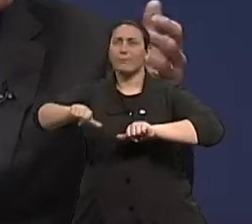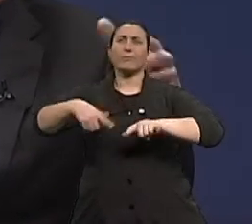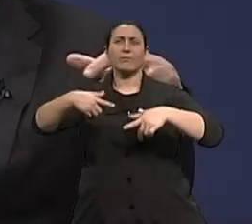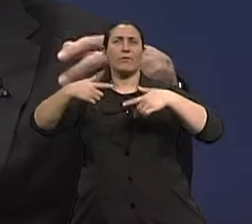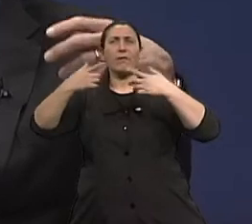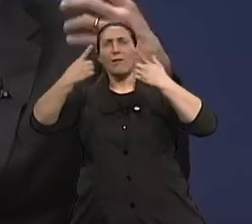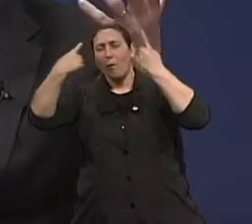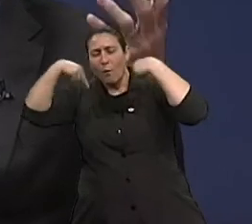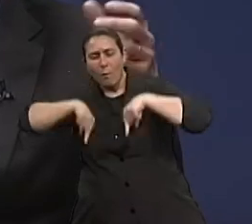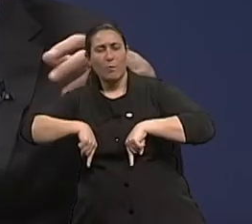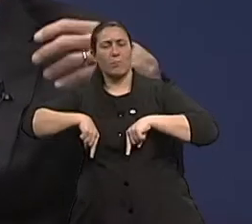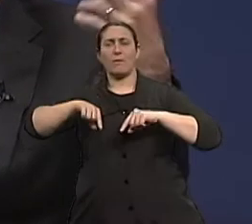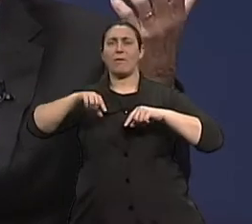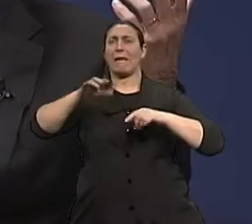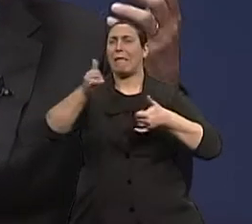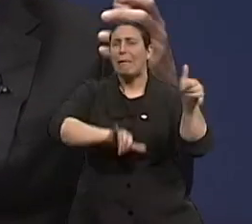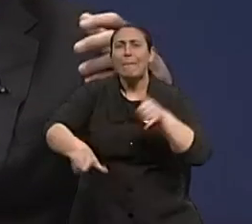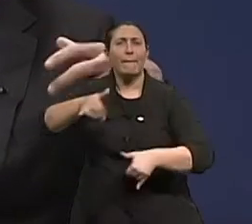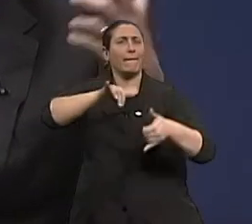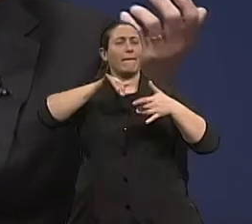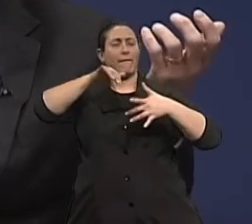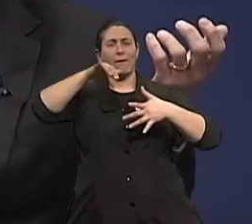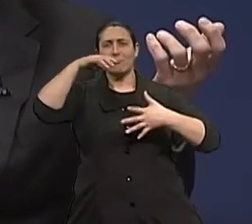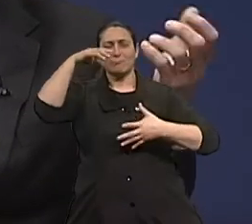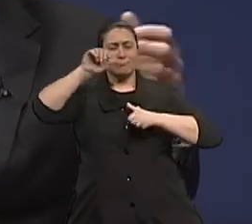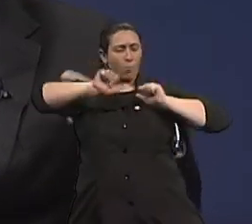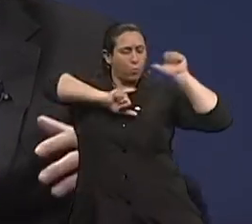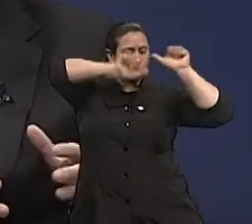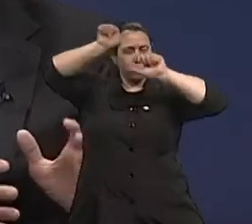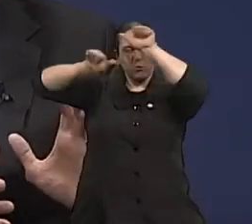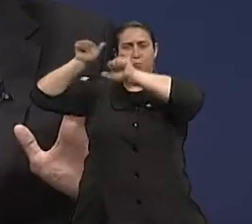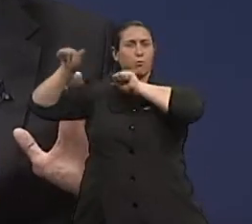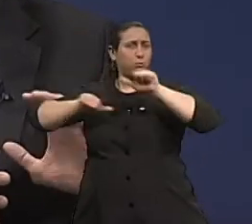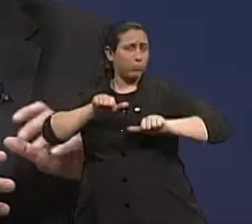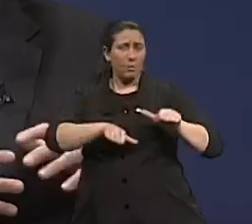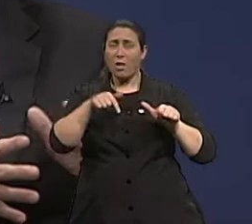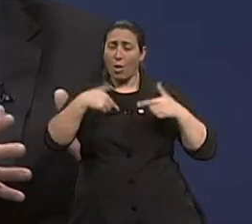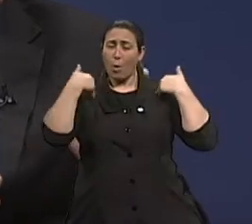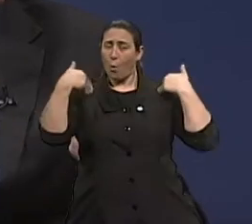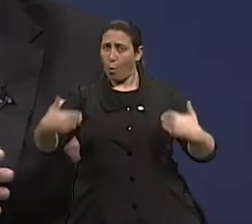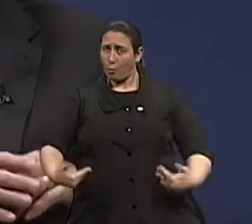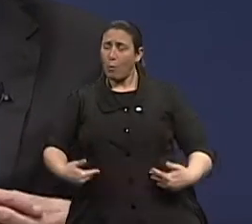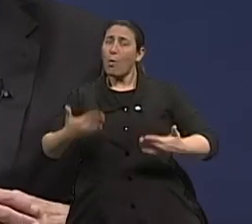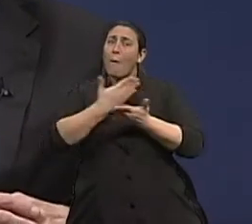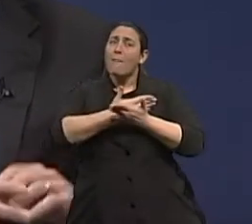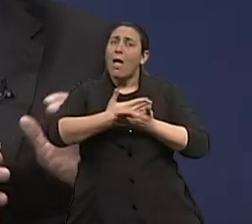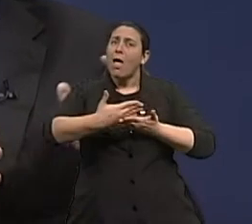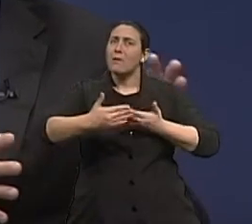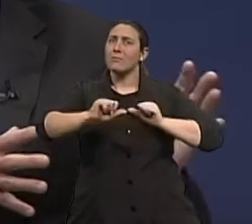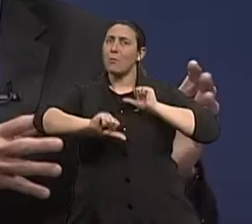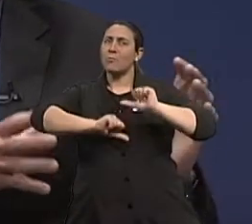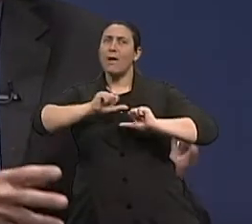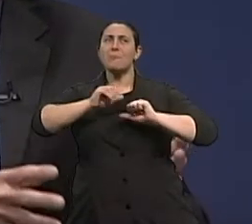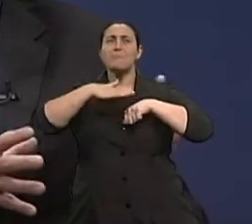morfológicas, fisiológicas, bioquímicas, enfim, enzimáticas, que vão deixando esse organismo, diria mais, vulnerável. Essa